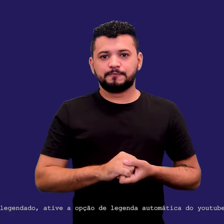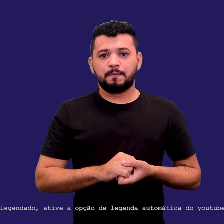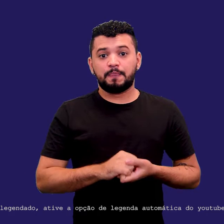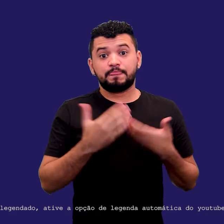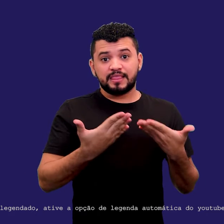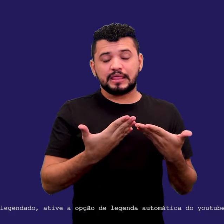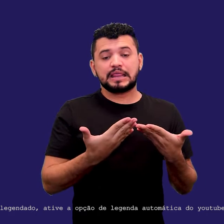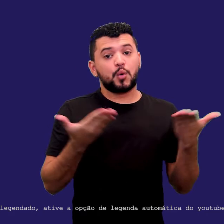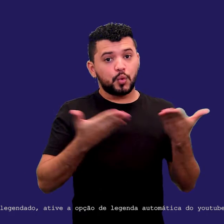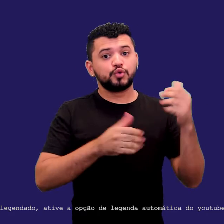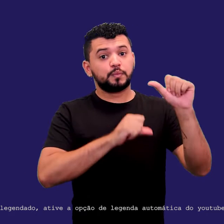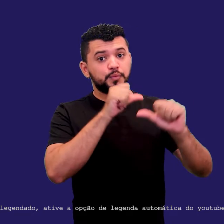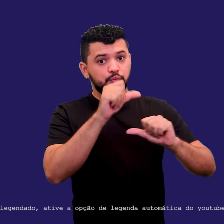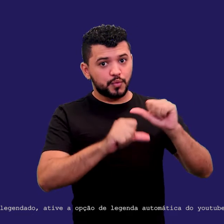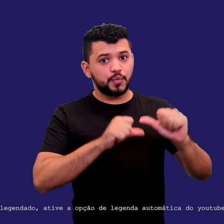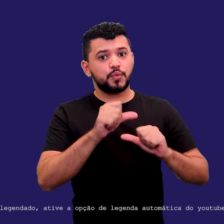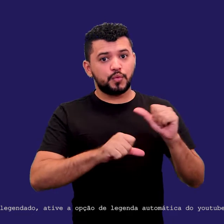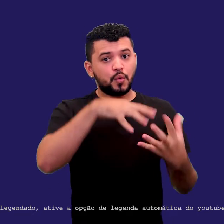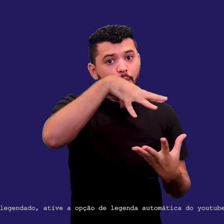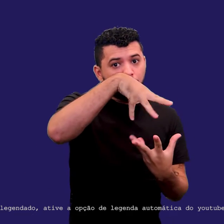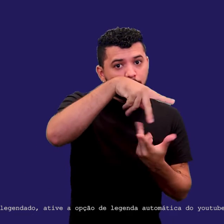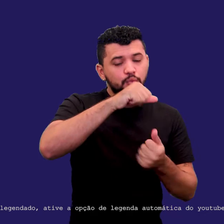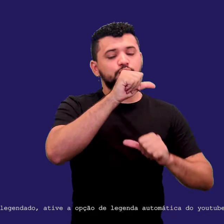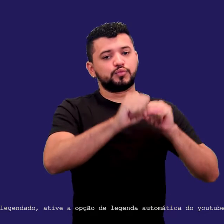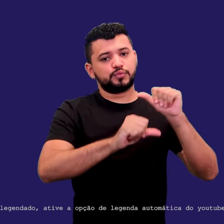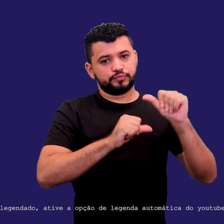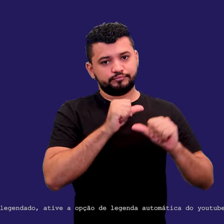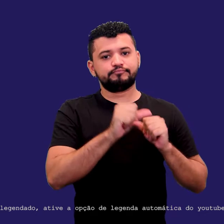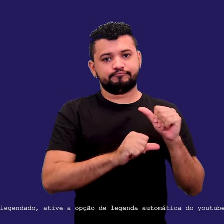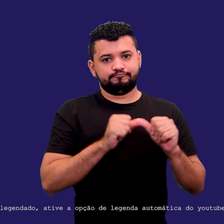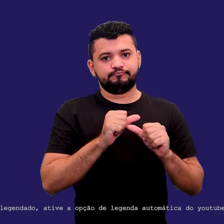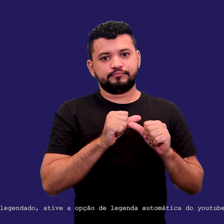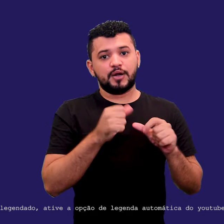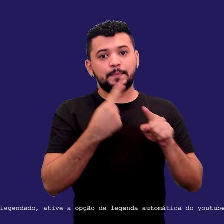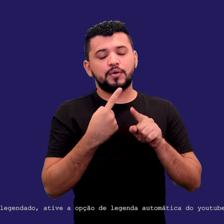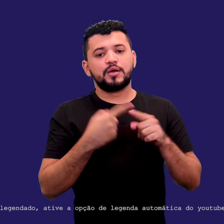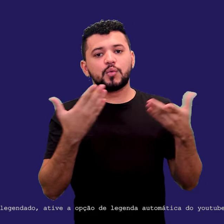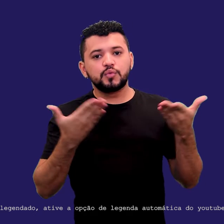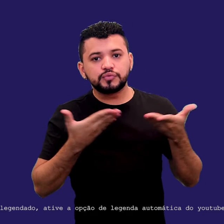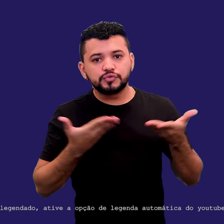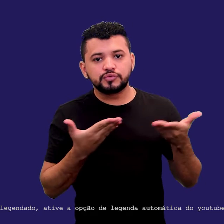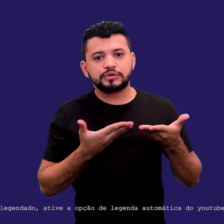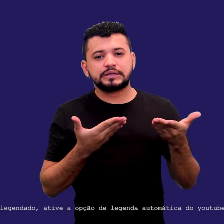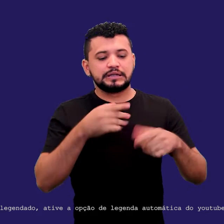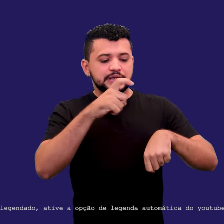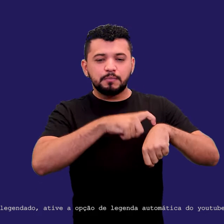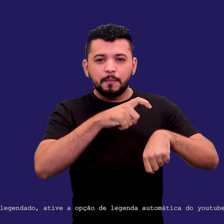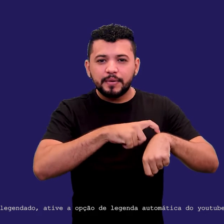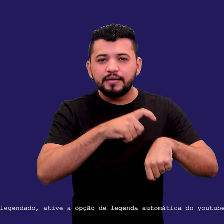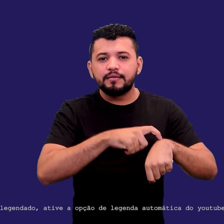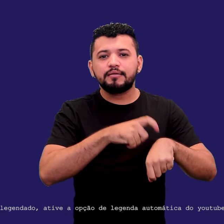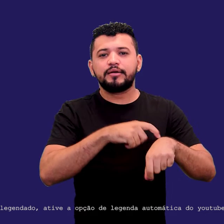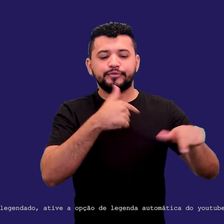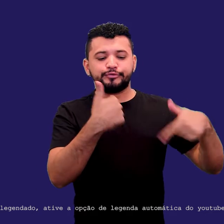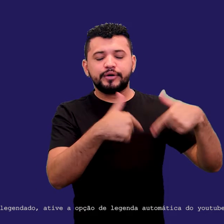O cenário mudou, né? O mundo mudou, né? Essa contemporaneidade, esse momento